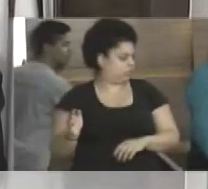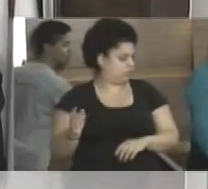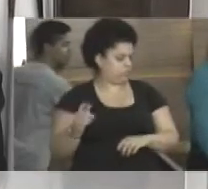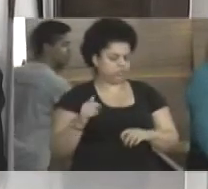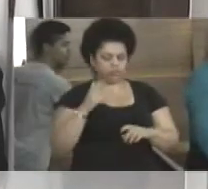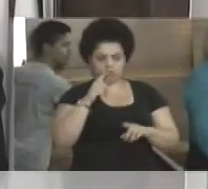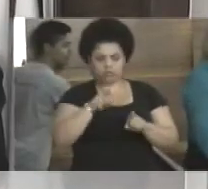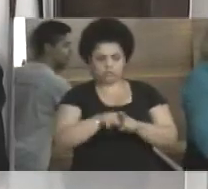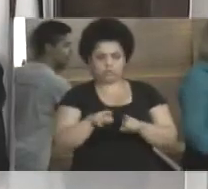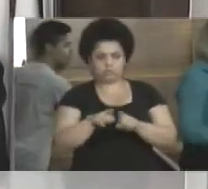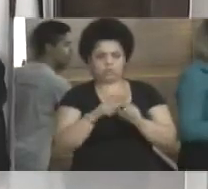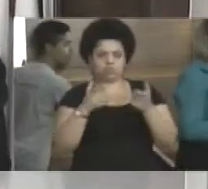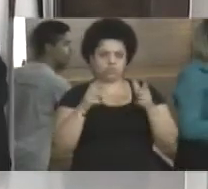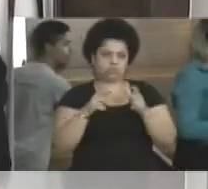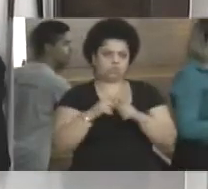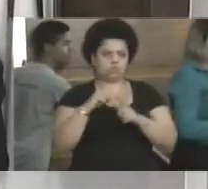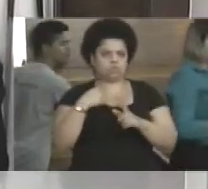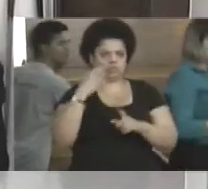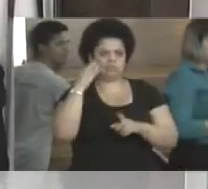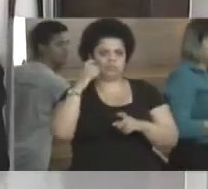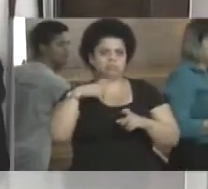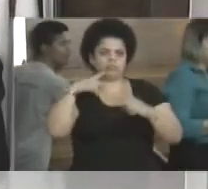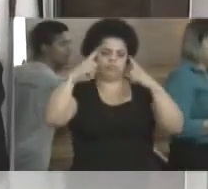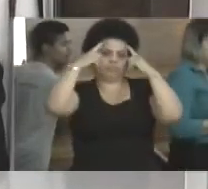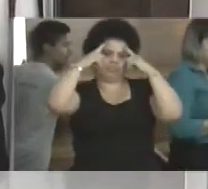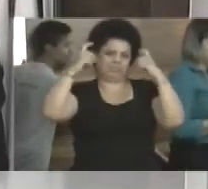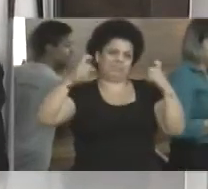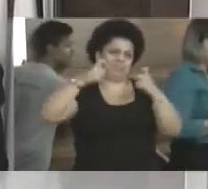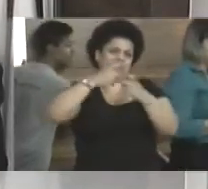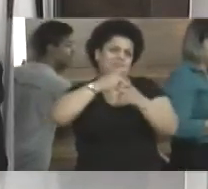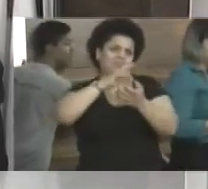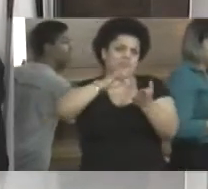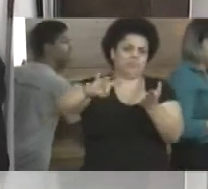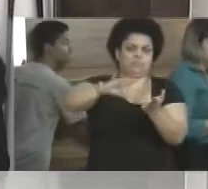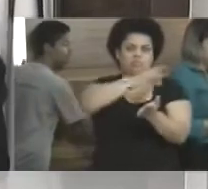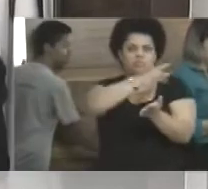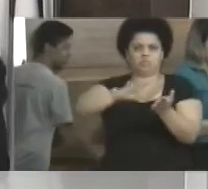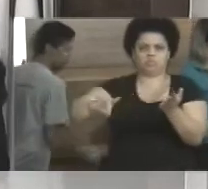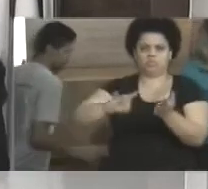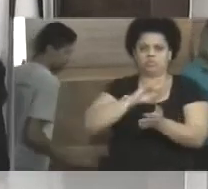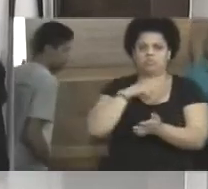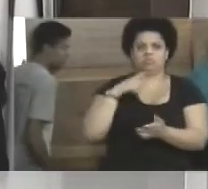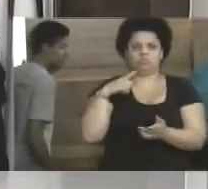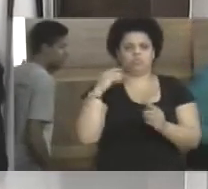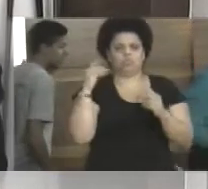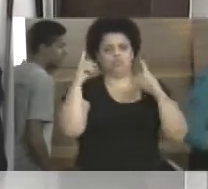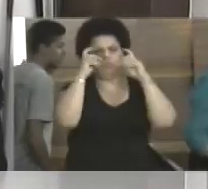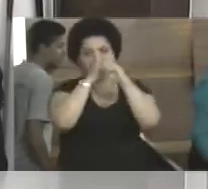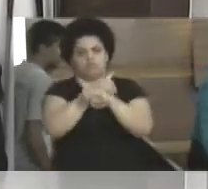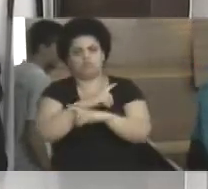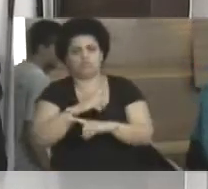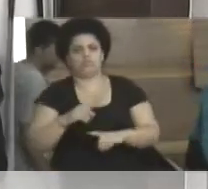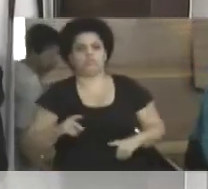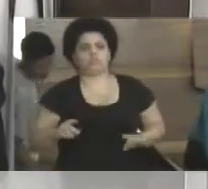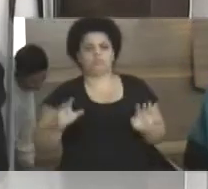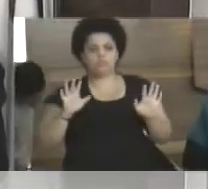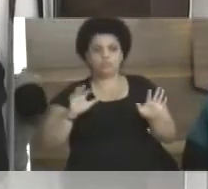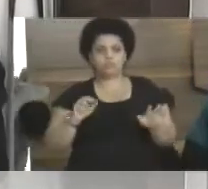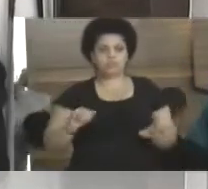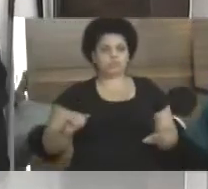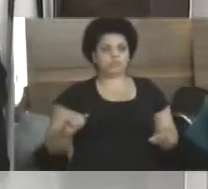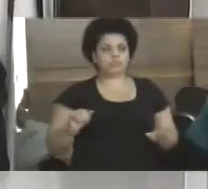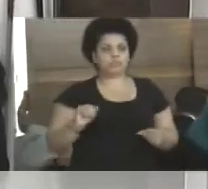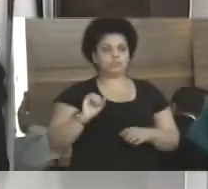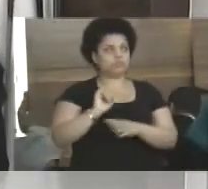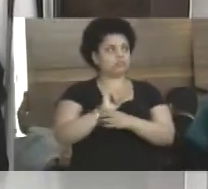diminui, sabemos bastante, a violência entre as comunidades, que hoje está complicada. não é só do dever público, da